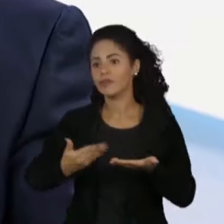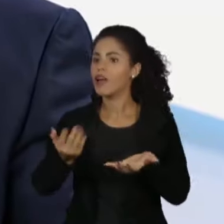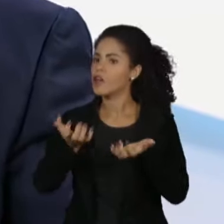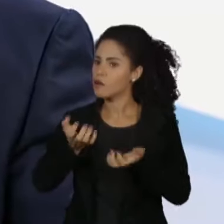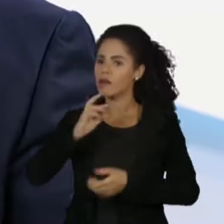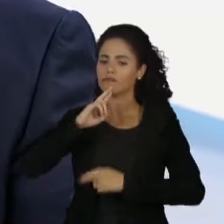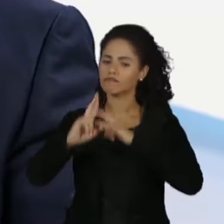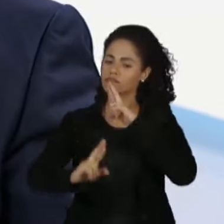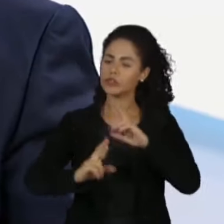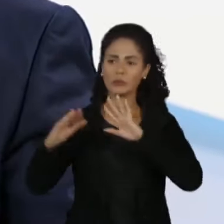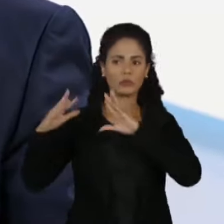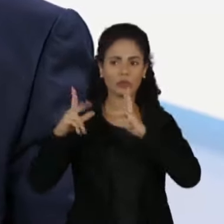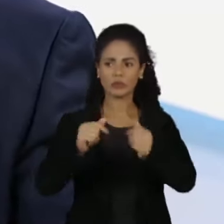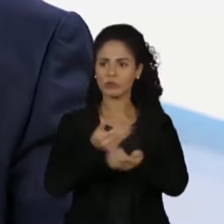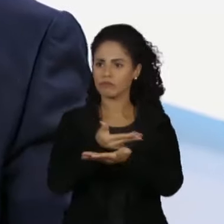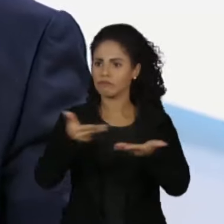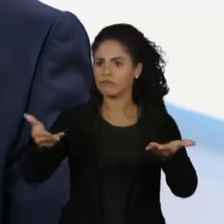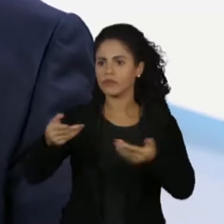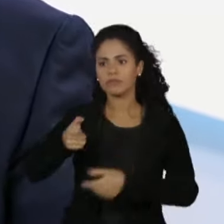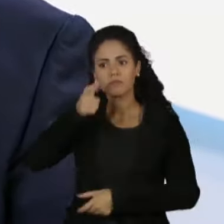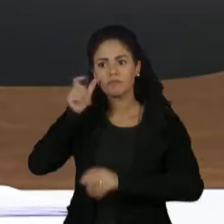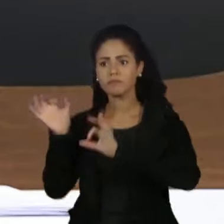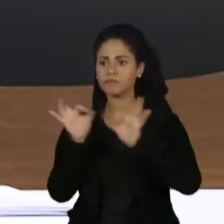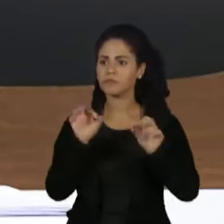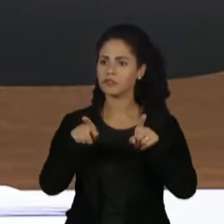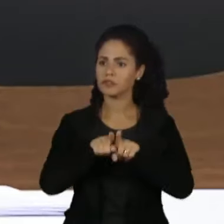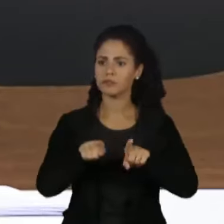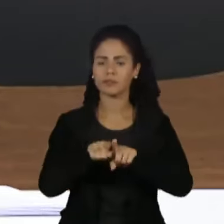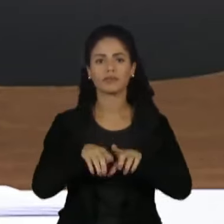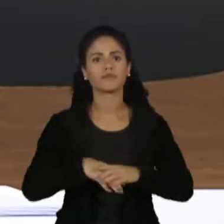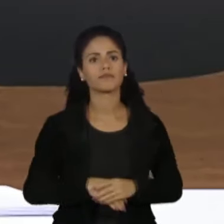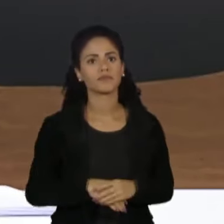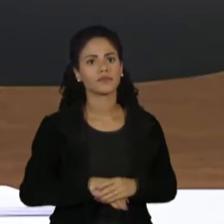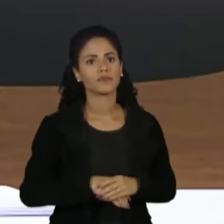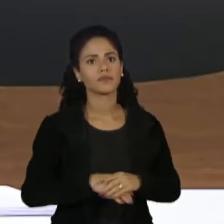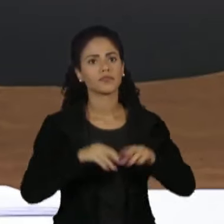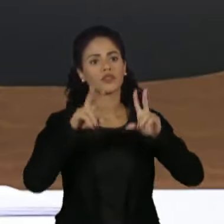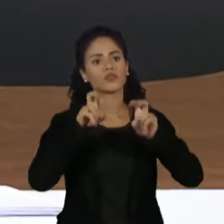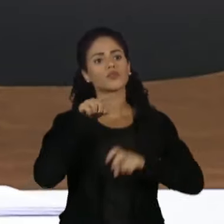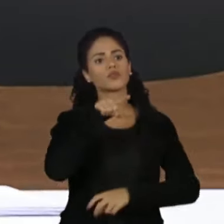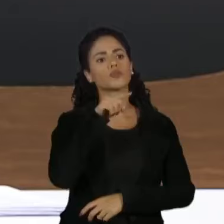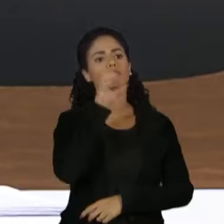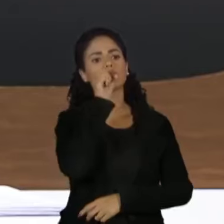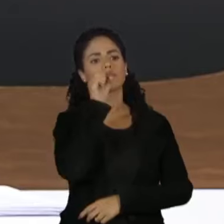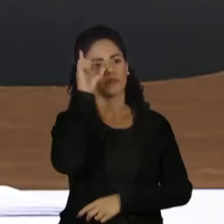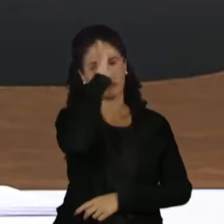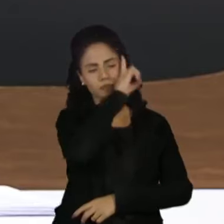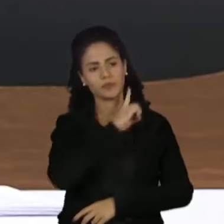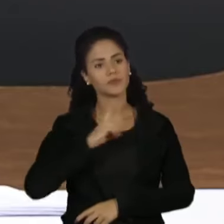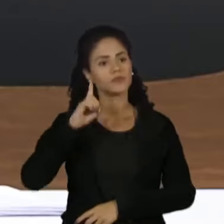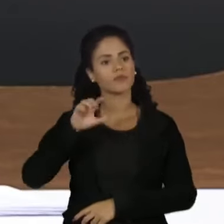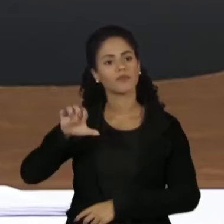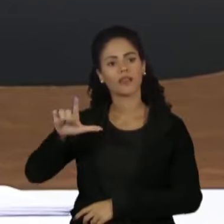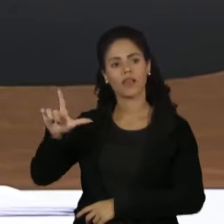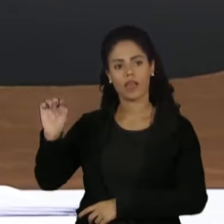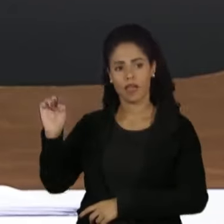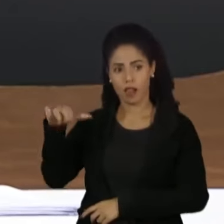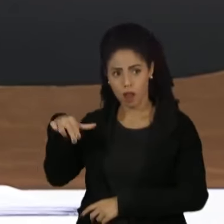Correspondendo às expectativas de todos aqui, de quem nos assiste. Queria começar falando desse fato do fim de semana. O empresário Elon Musk